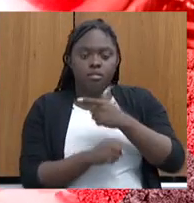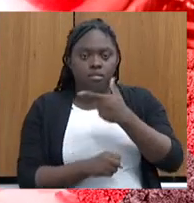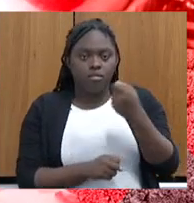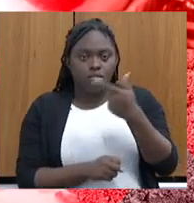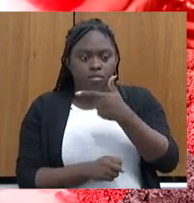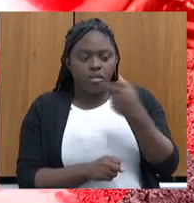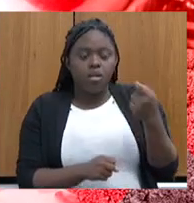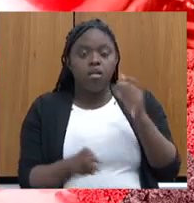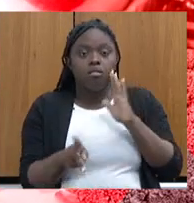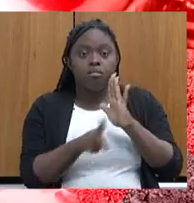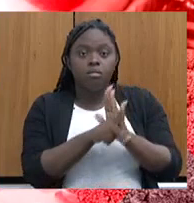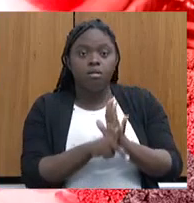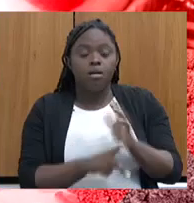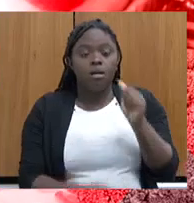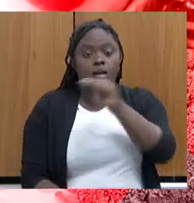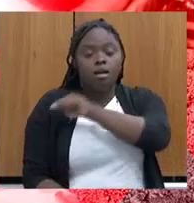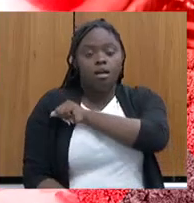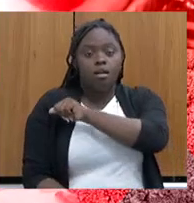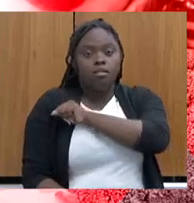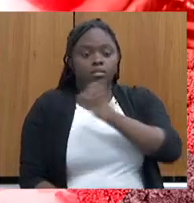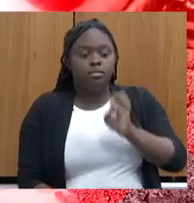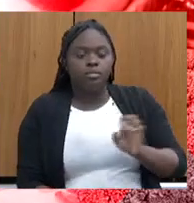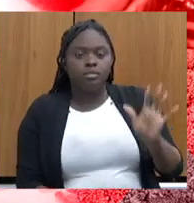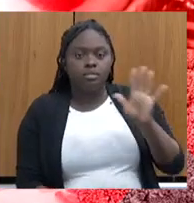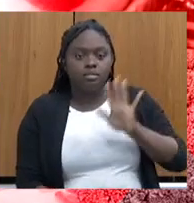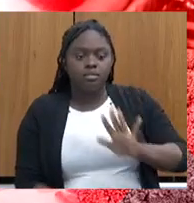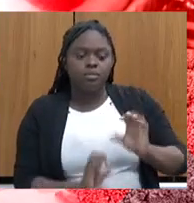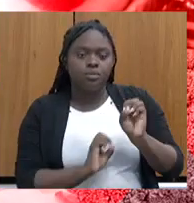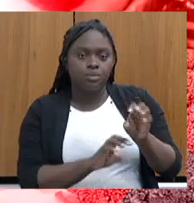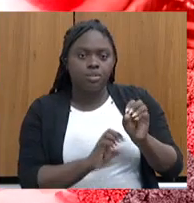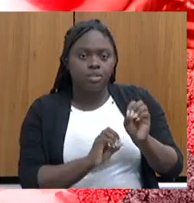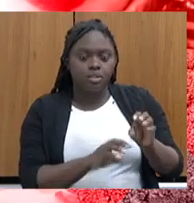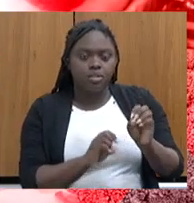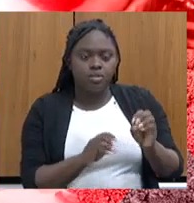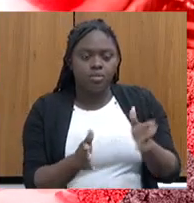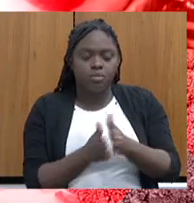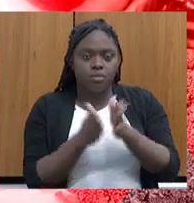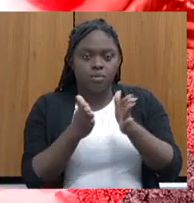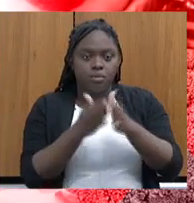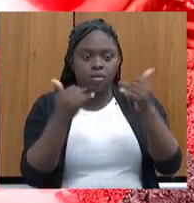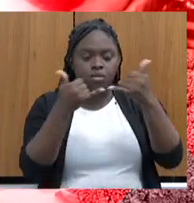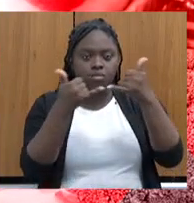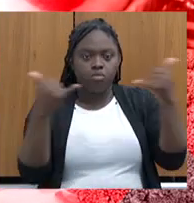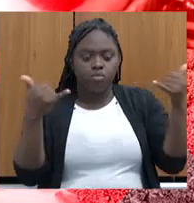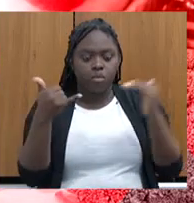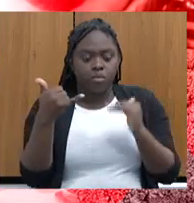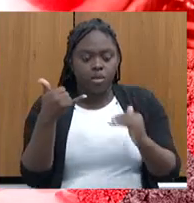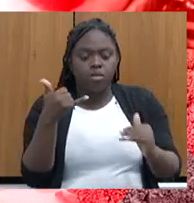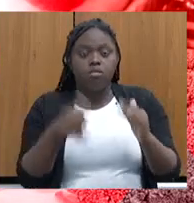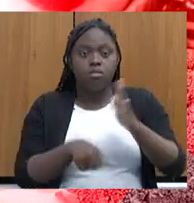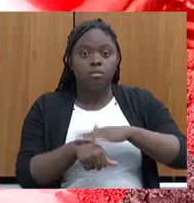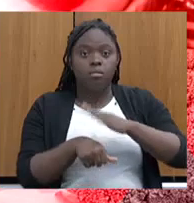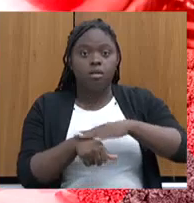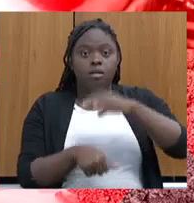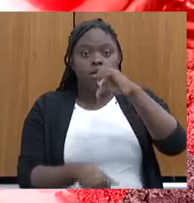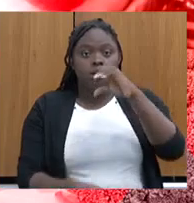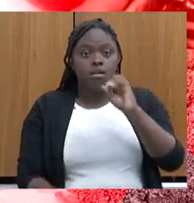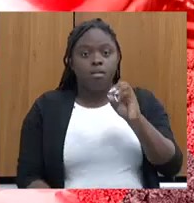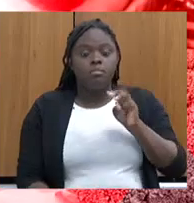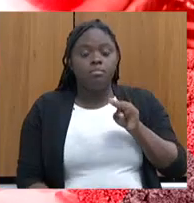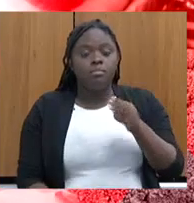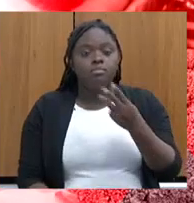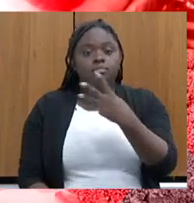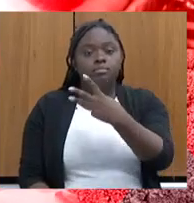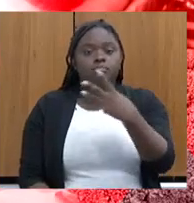da rede estadual de ensino, abaixo da linha da pobreza. Foram mais de 90 milhões, 330 mil